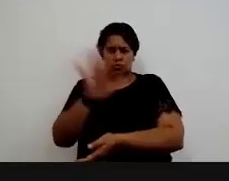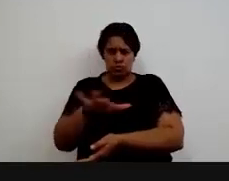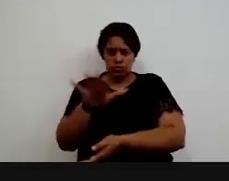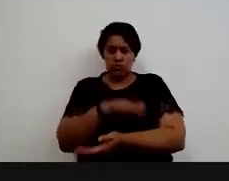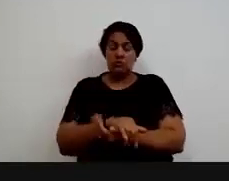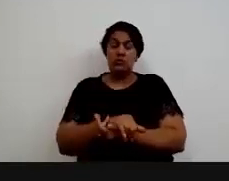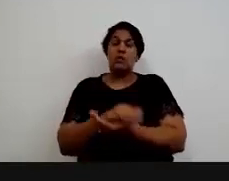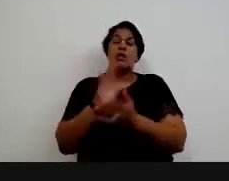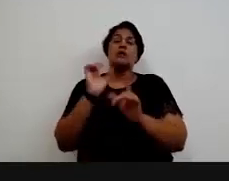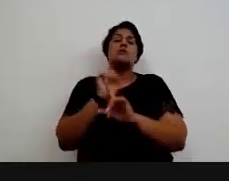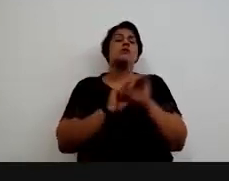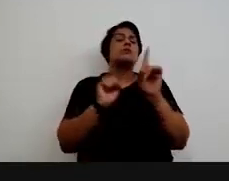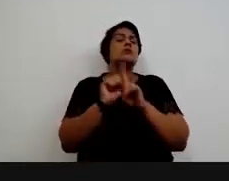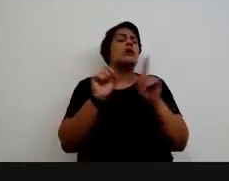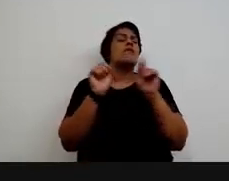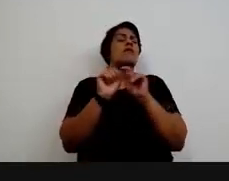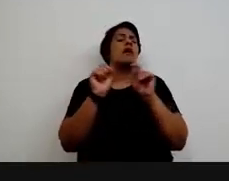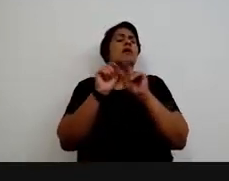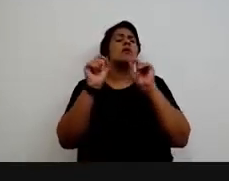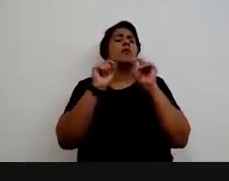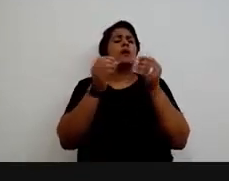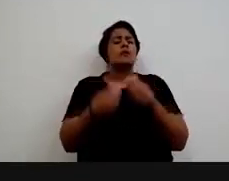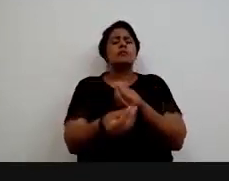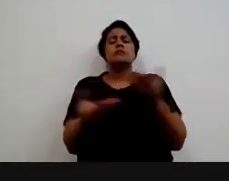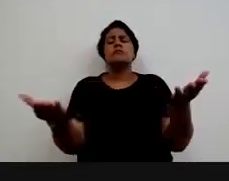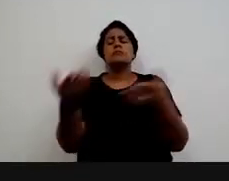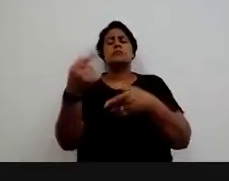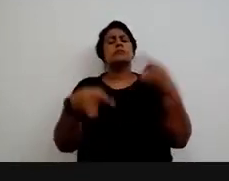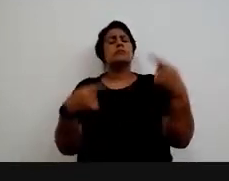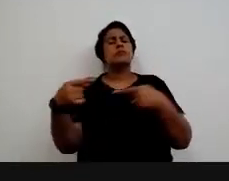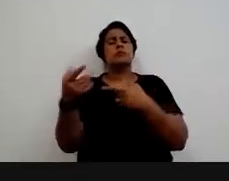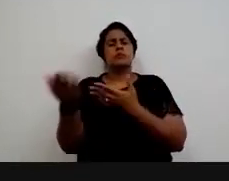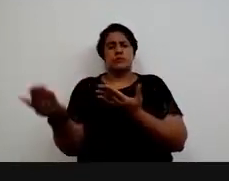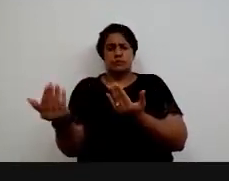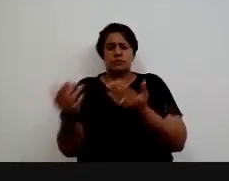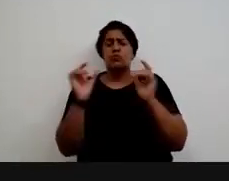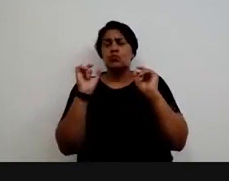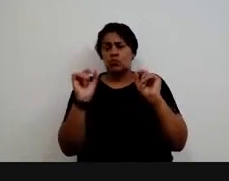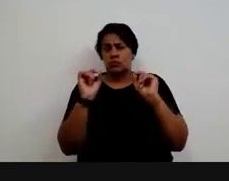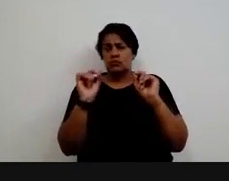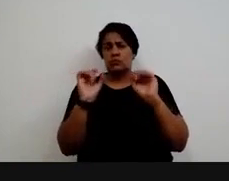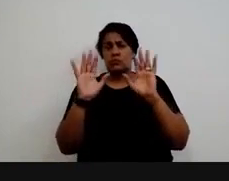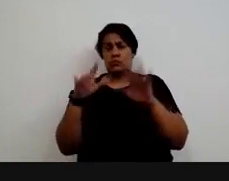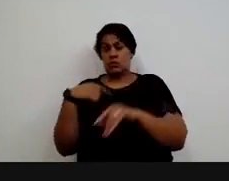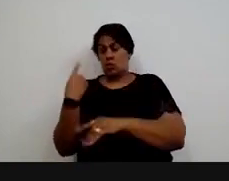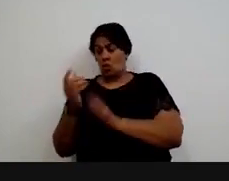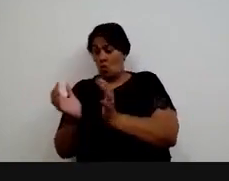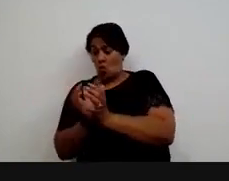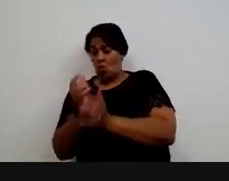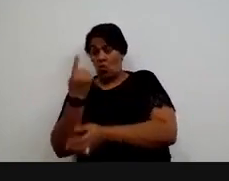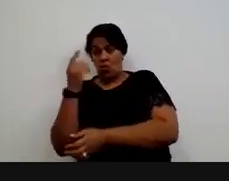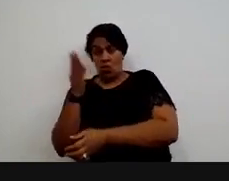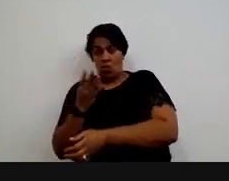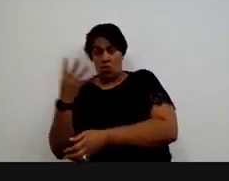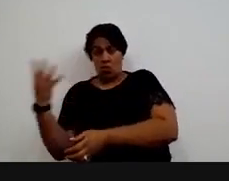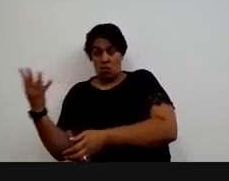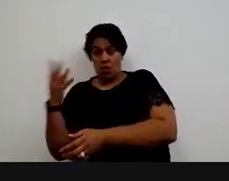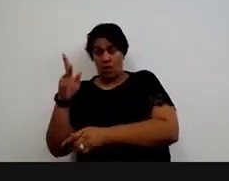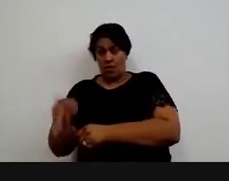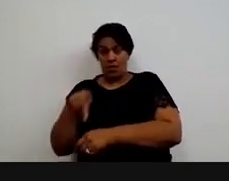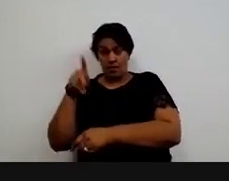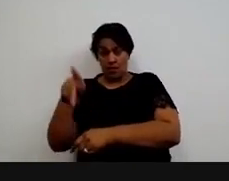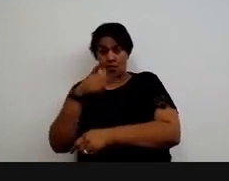O que a sociedade tem feito para promover políticas para os jovens? Hoje, nós somos um quarto da população brasileira. Então,